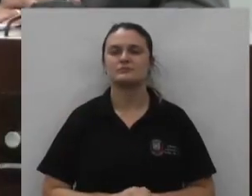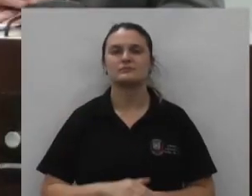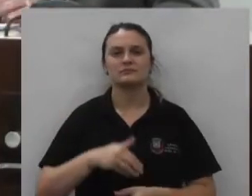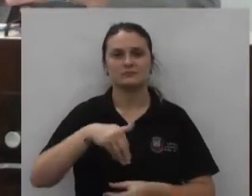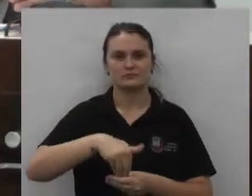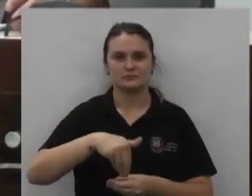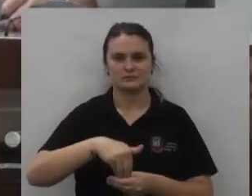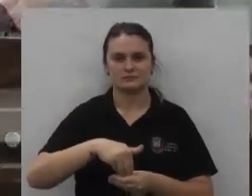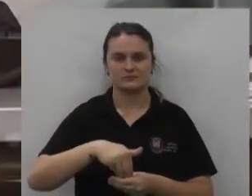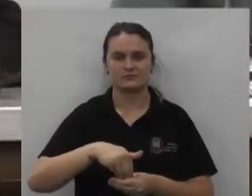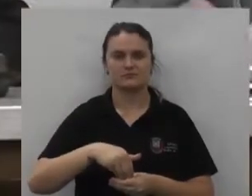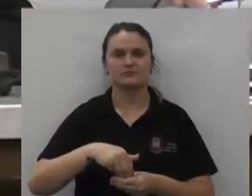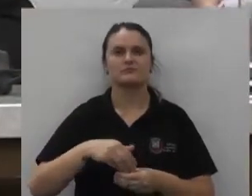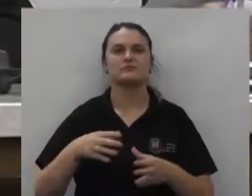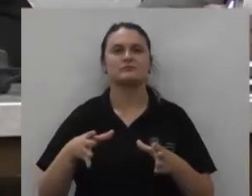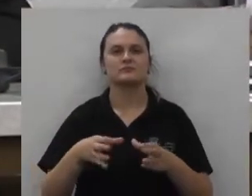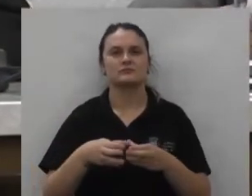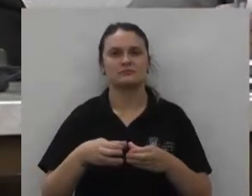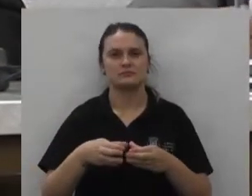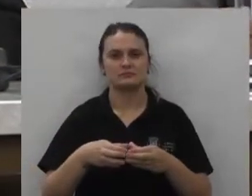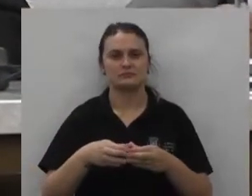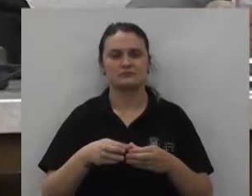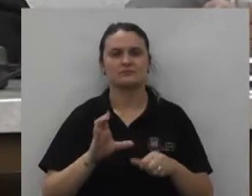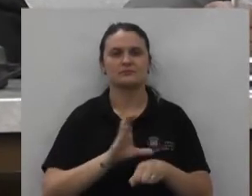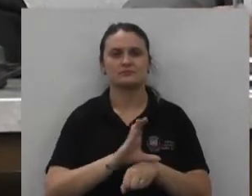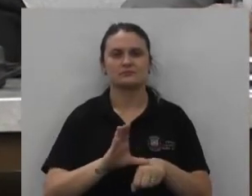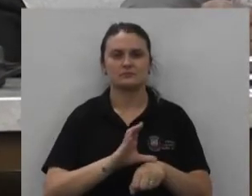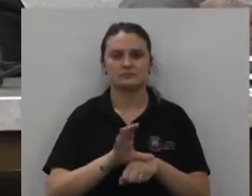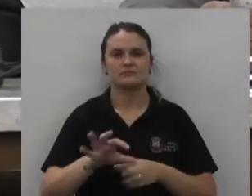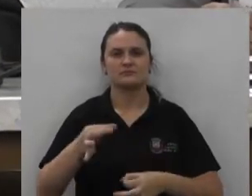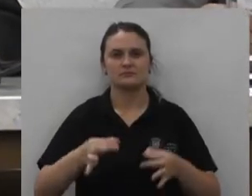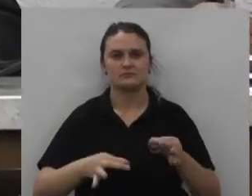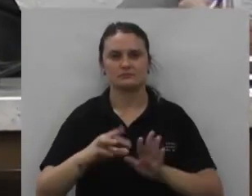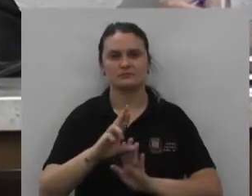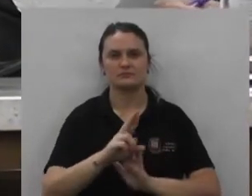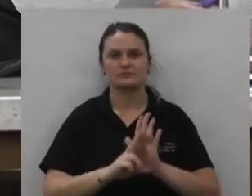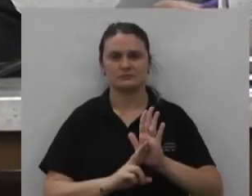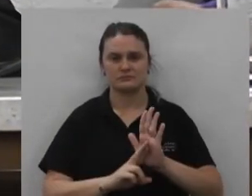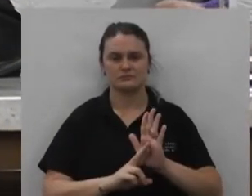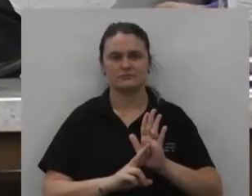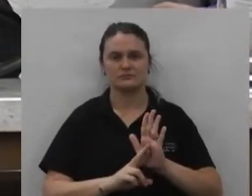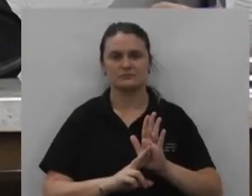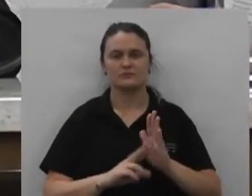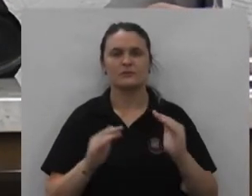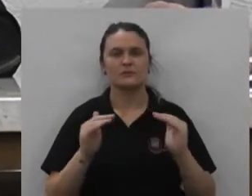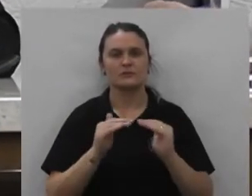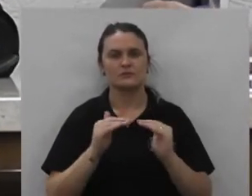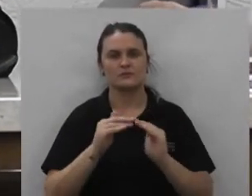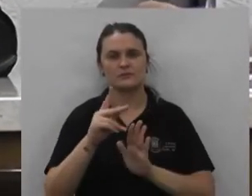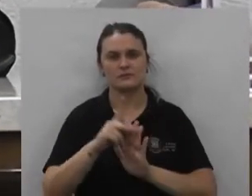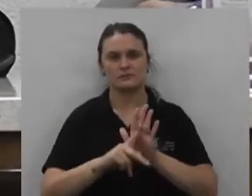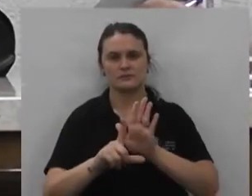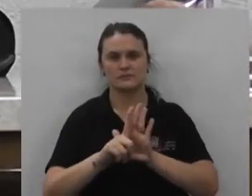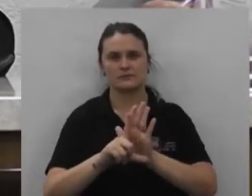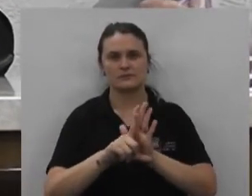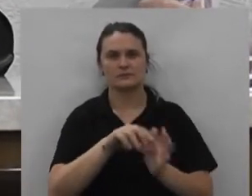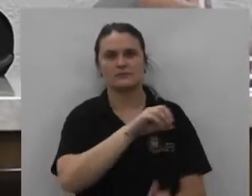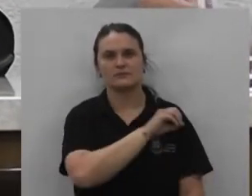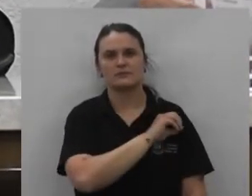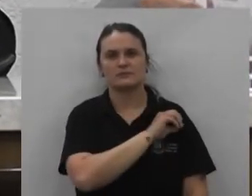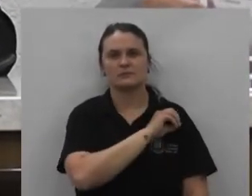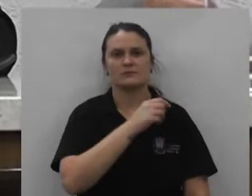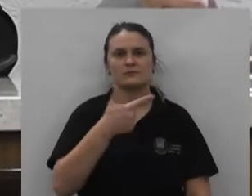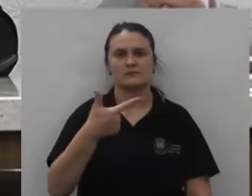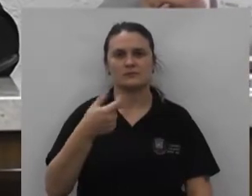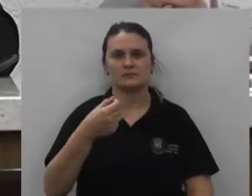votação do parecer fundamentado da comissão de constituição justiça e redação final favorável ao projeto de lei ordinária